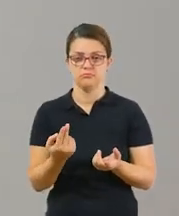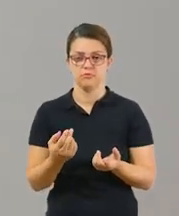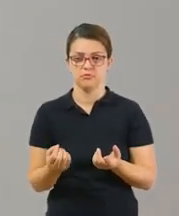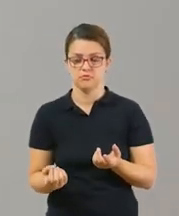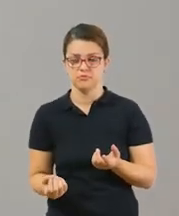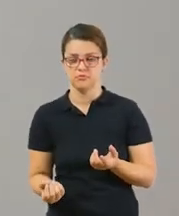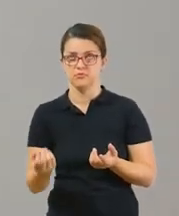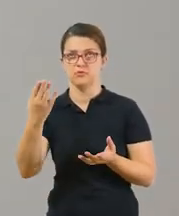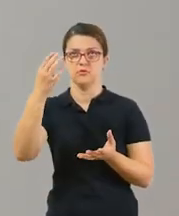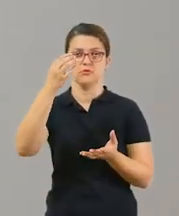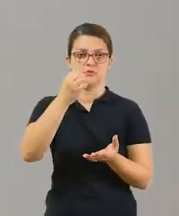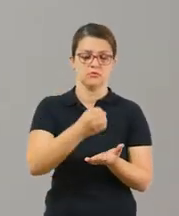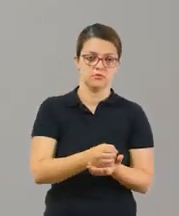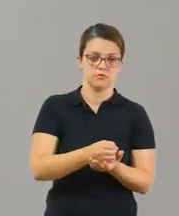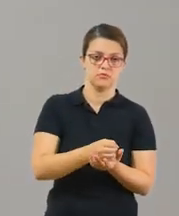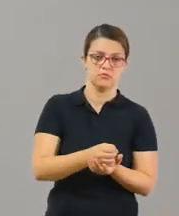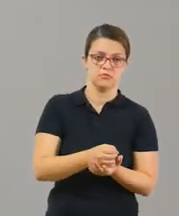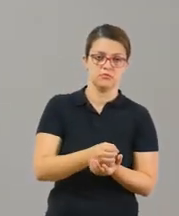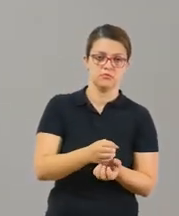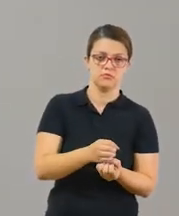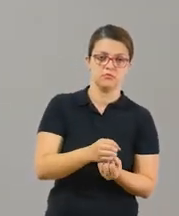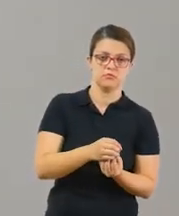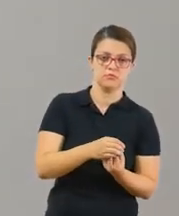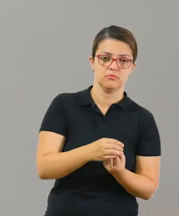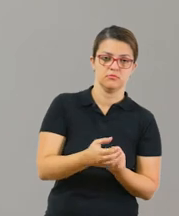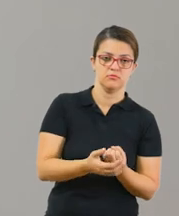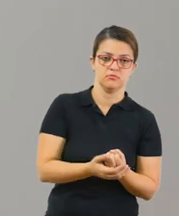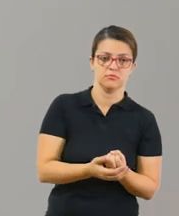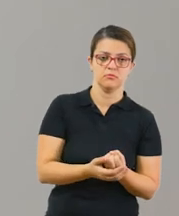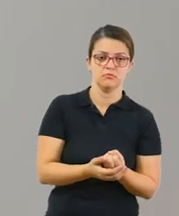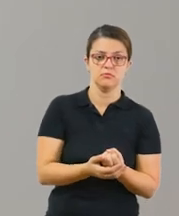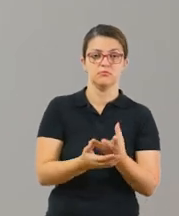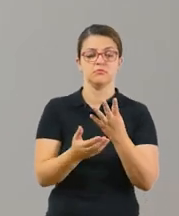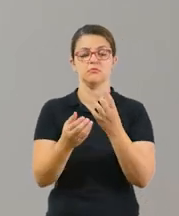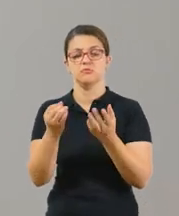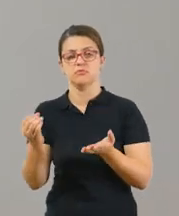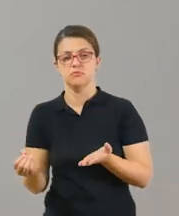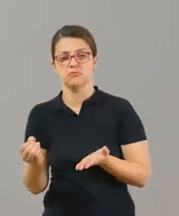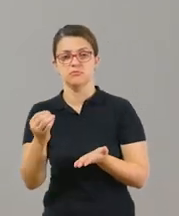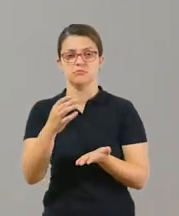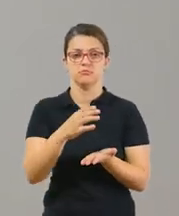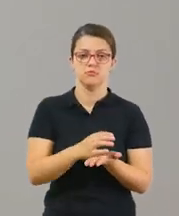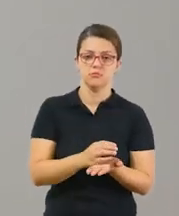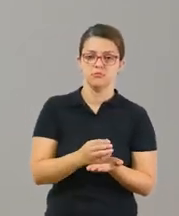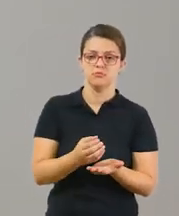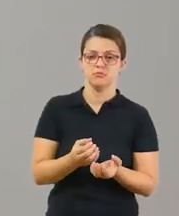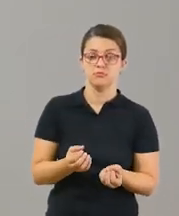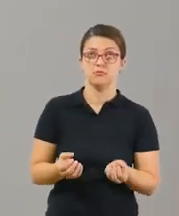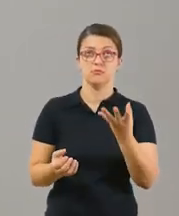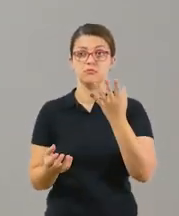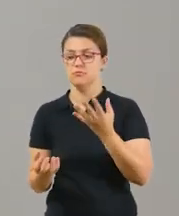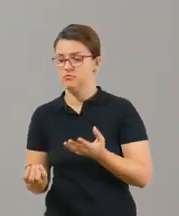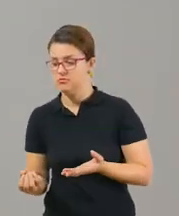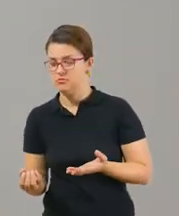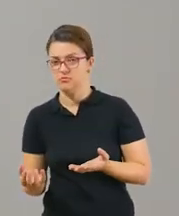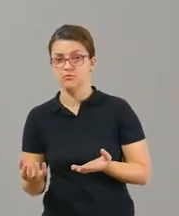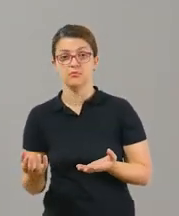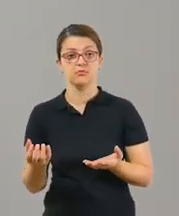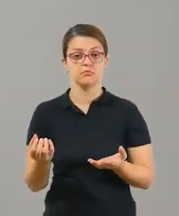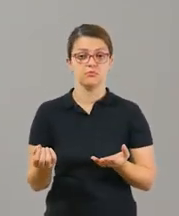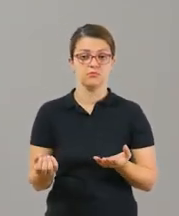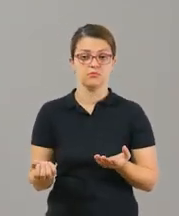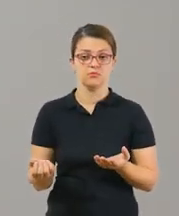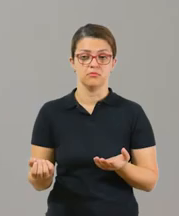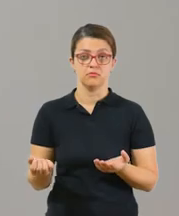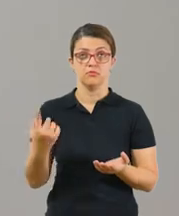Joga para cima e pega com a outra mão. É isso que ele vai fazer, tá? Ele só passa para esse passo quando o primeiro passo dele estiver